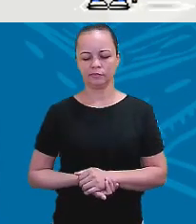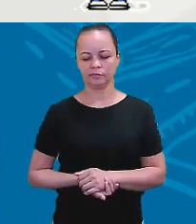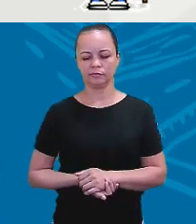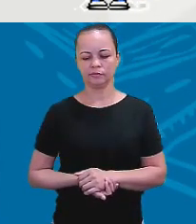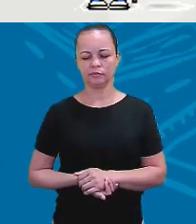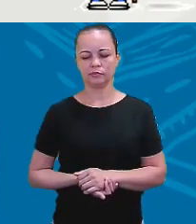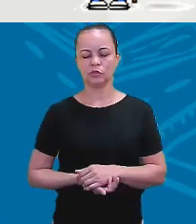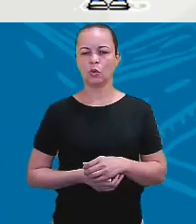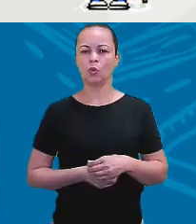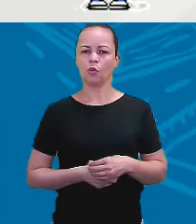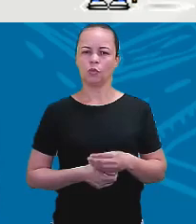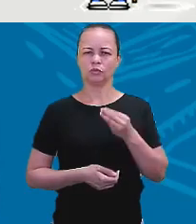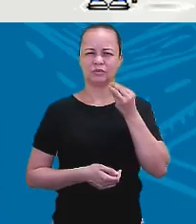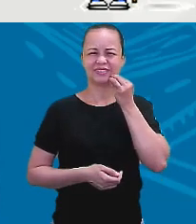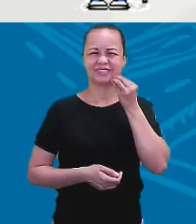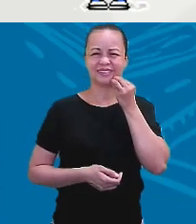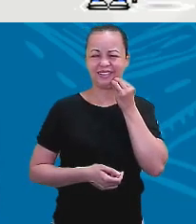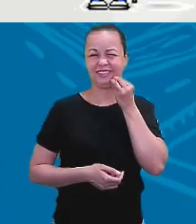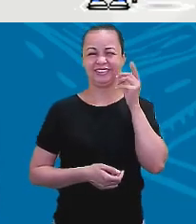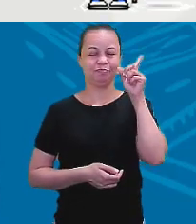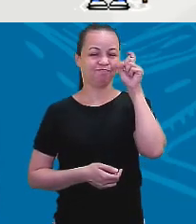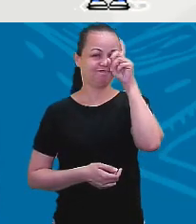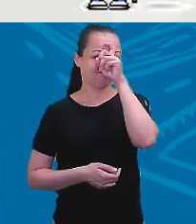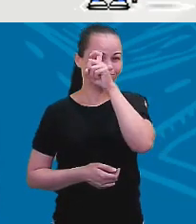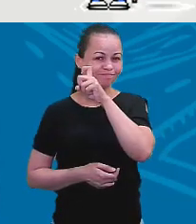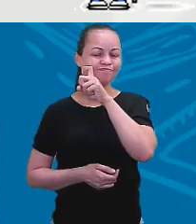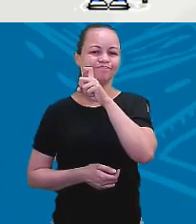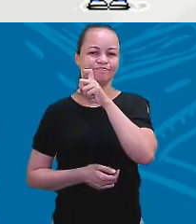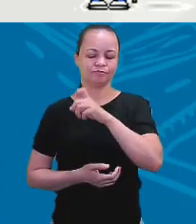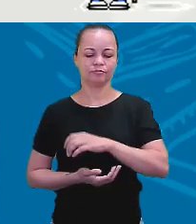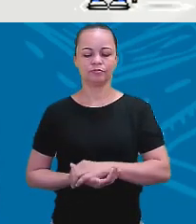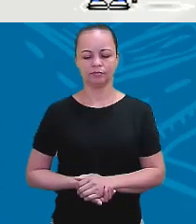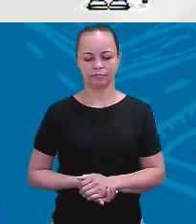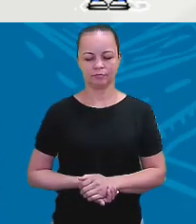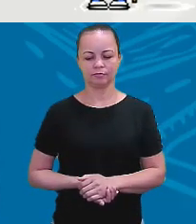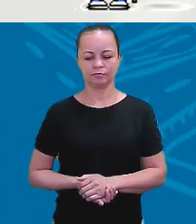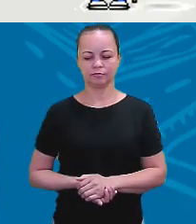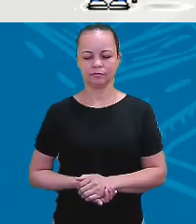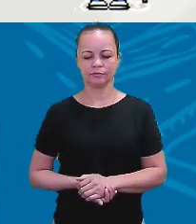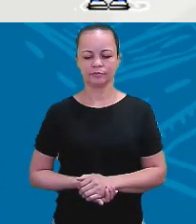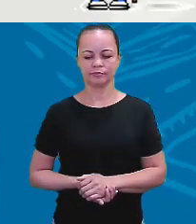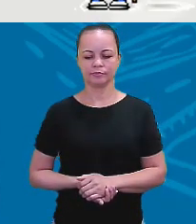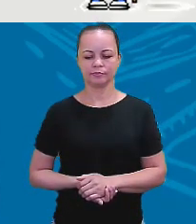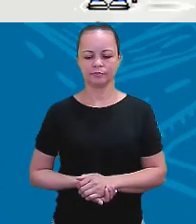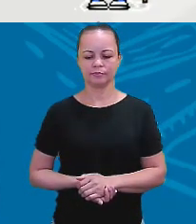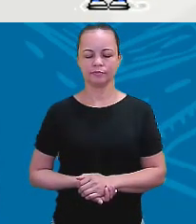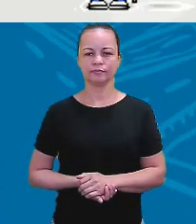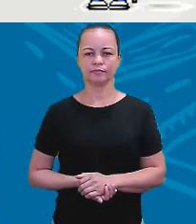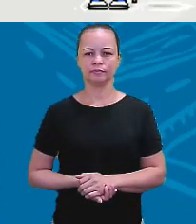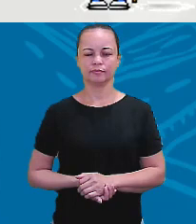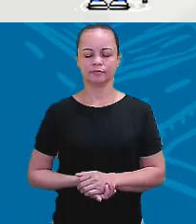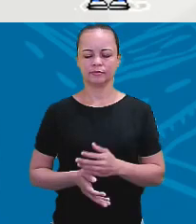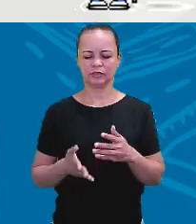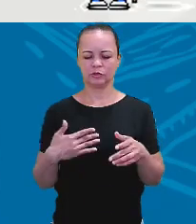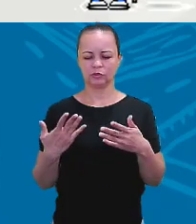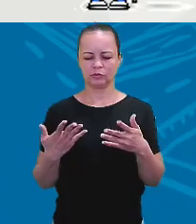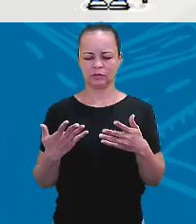teste estava muito difícil. Was é afirmando.